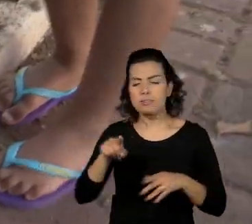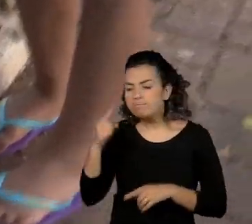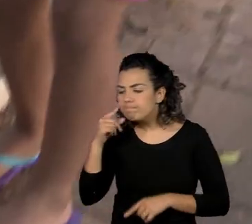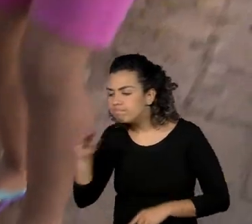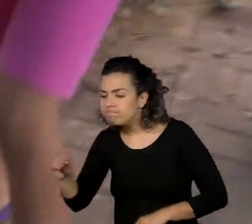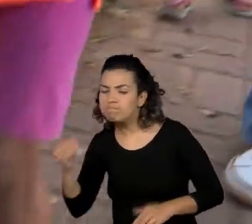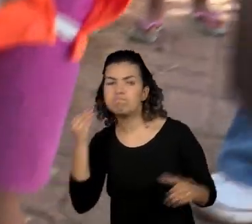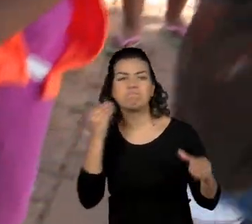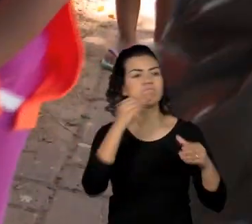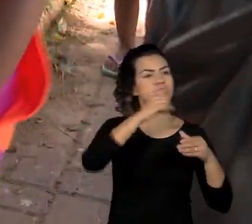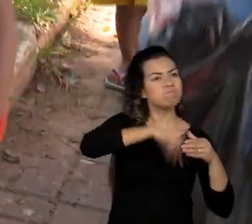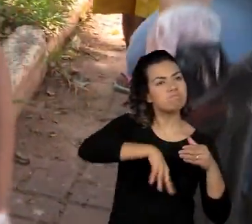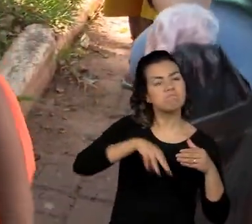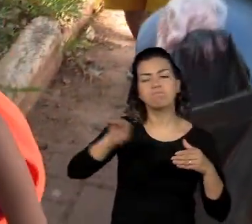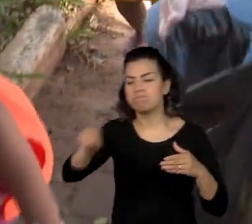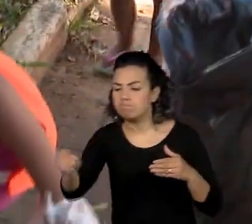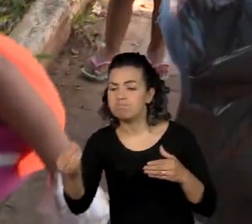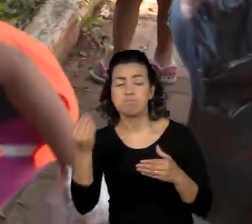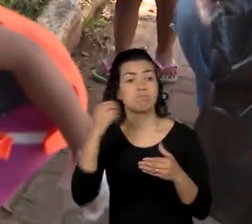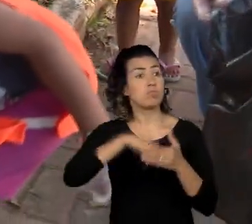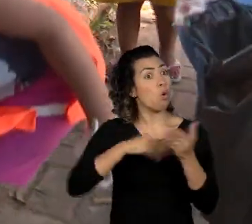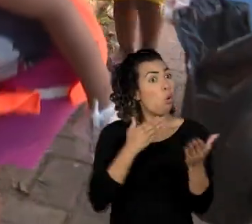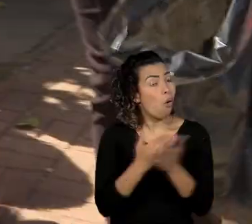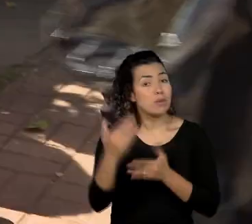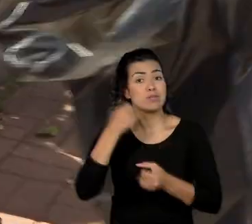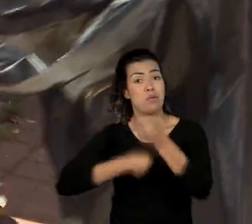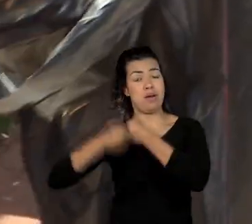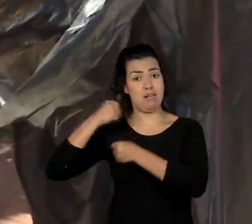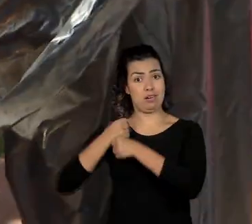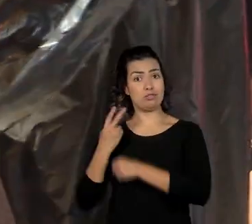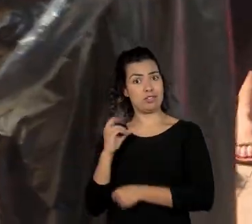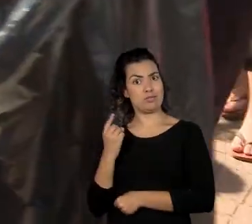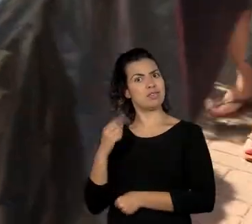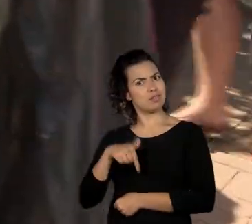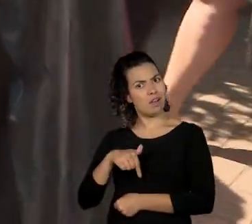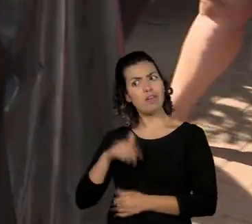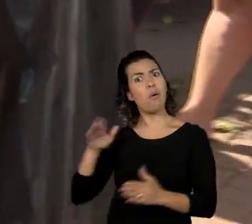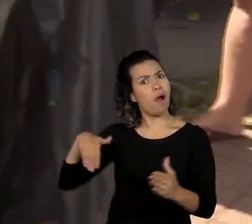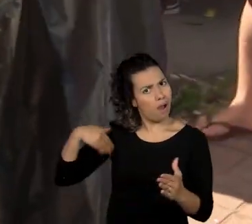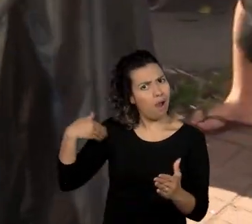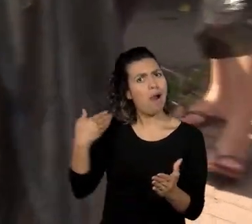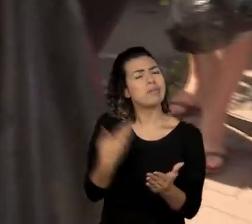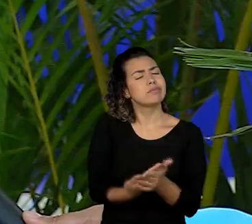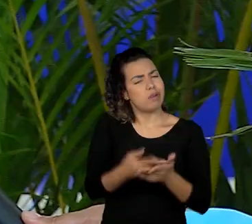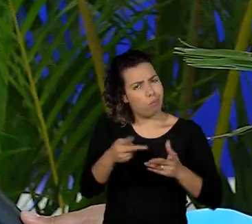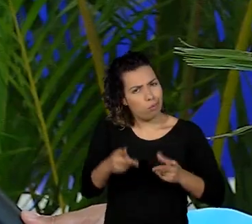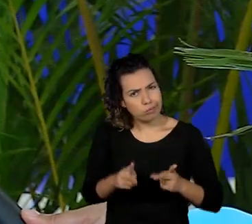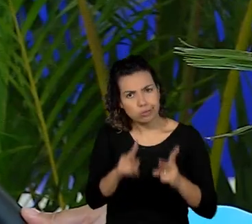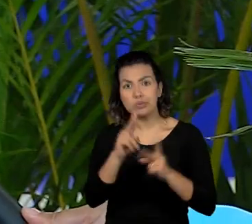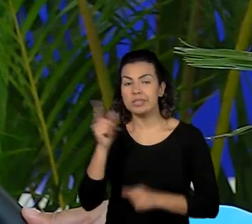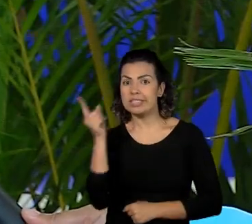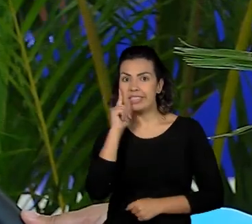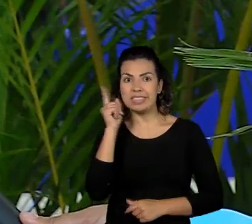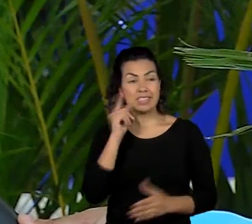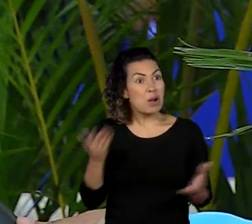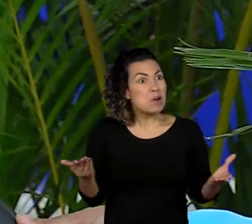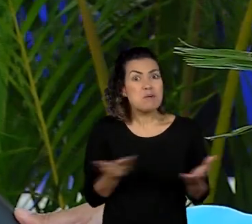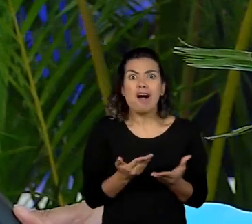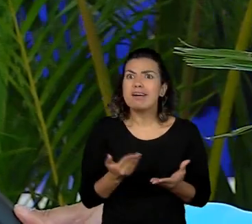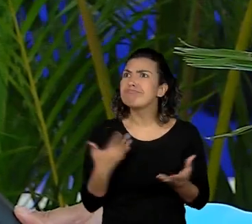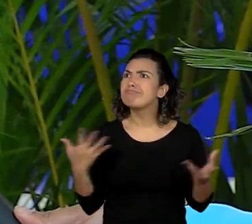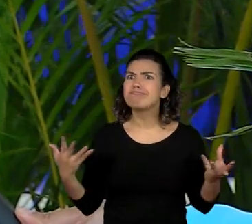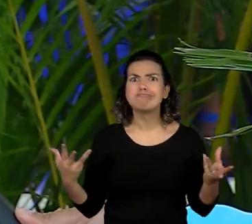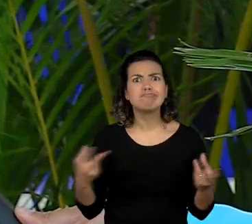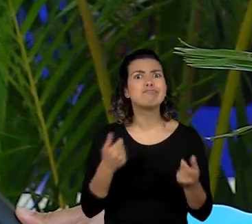é uma batalha que nós vamos enfrentando no dia a dia. E hoje está dando super certo.